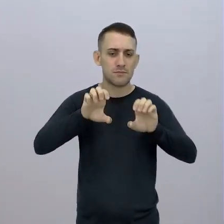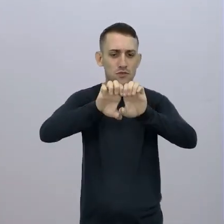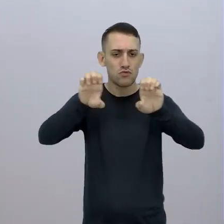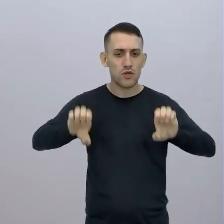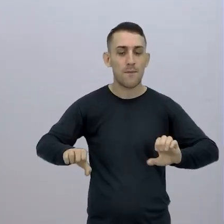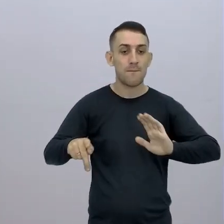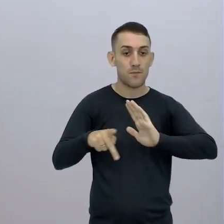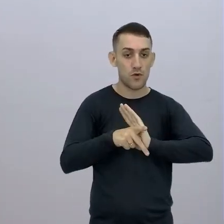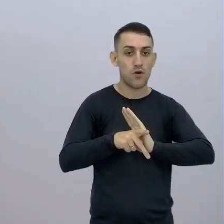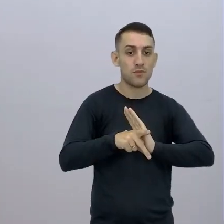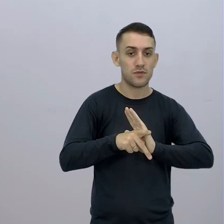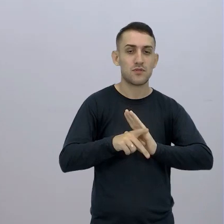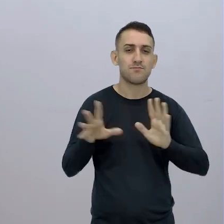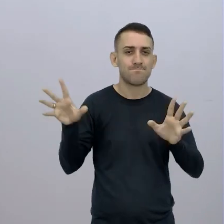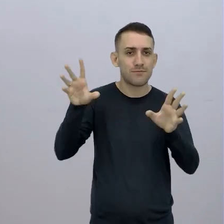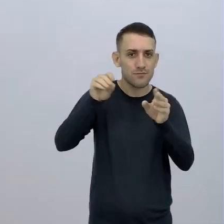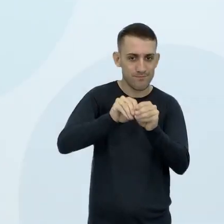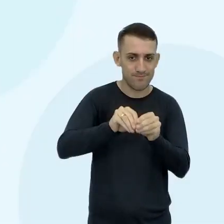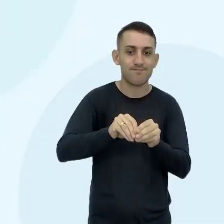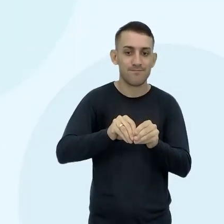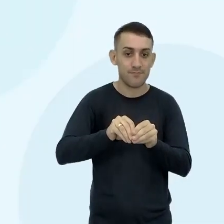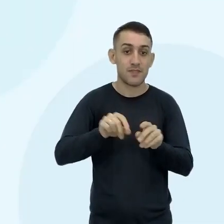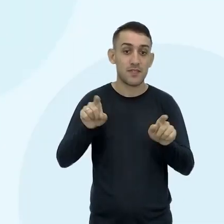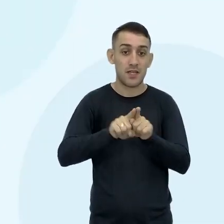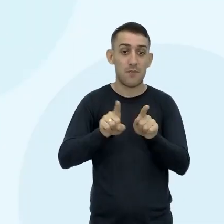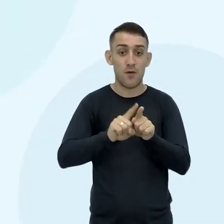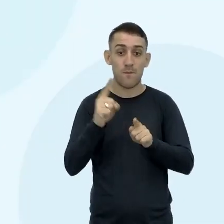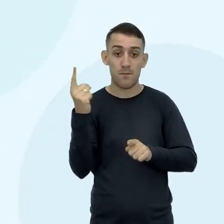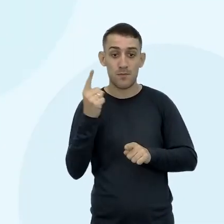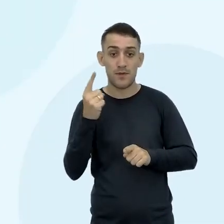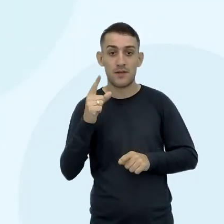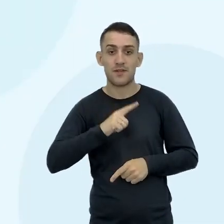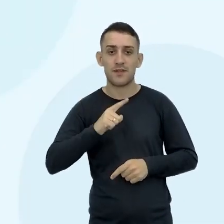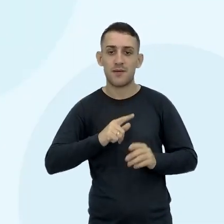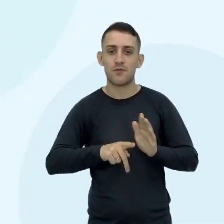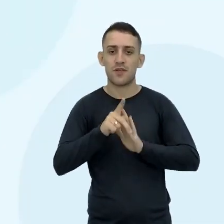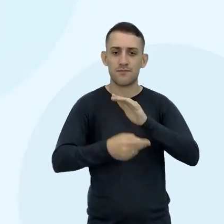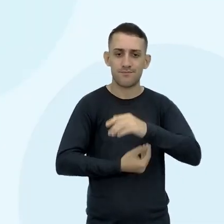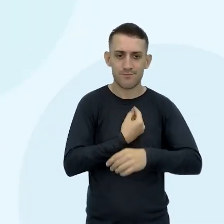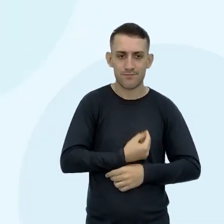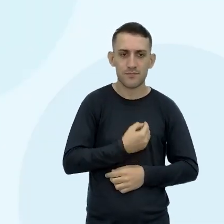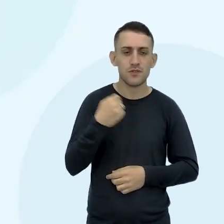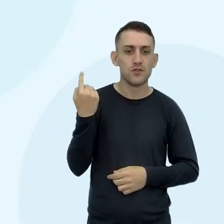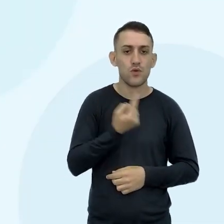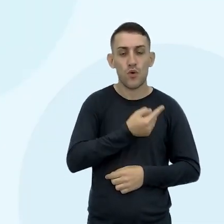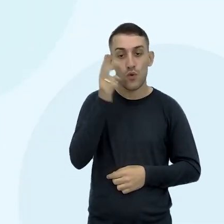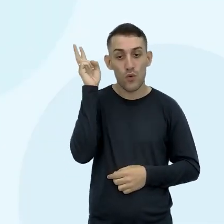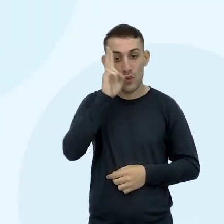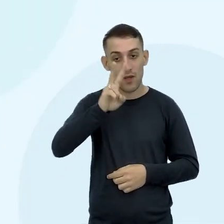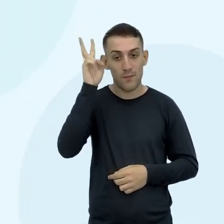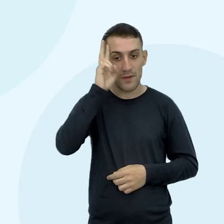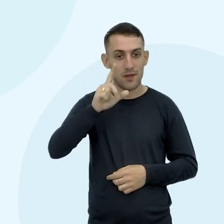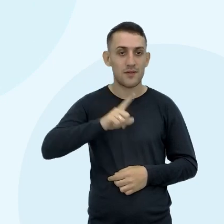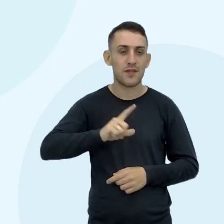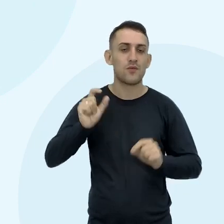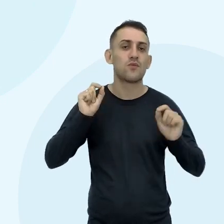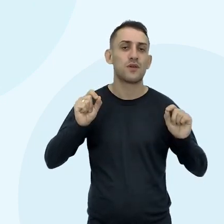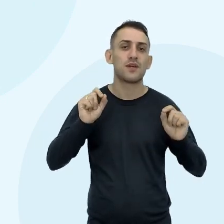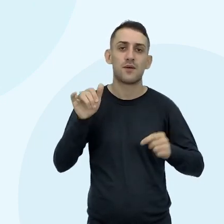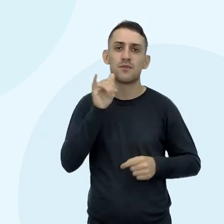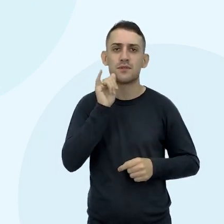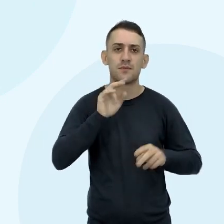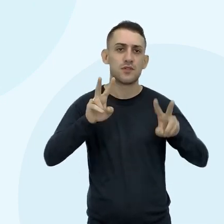A questão da nossa sistematização E aí o primeiro Vídeo nos extremos Vamos relembrar aí No caso A Eveline vai comentando